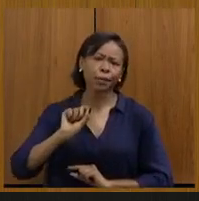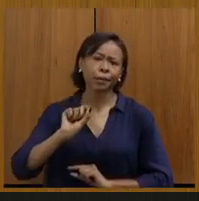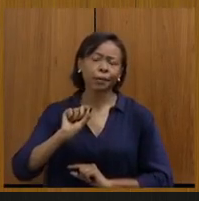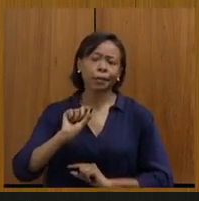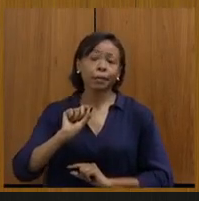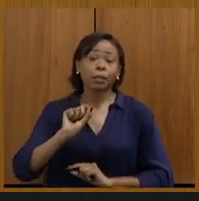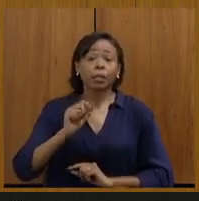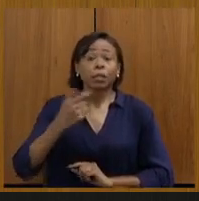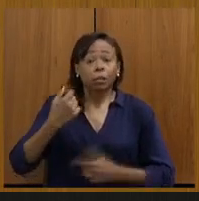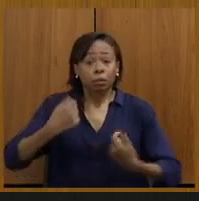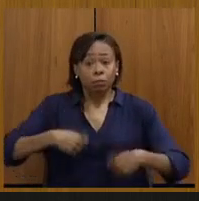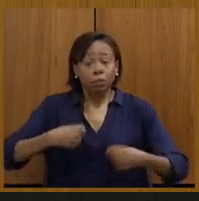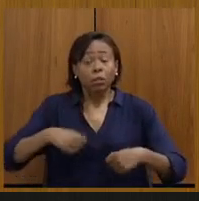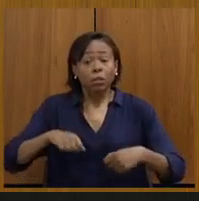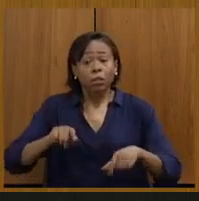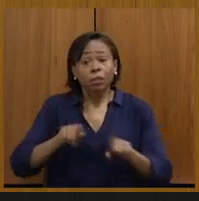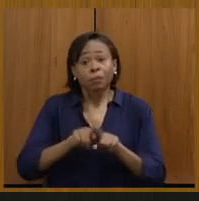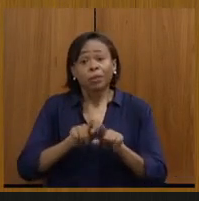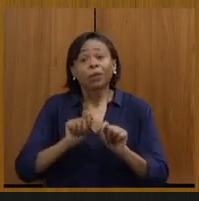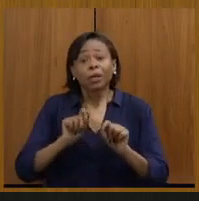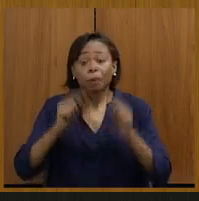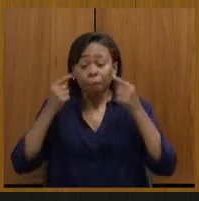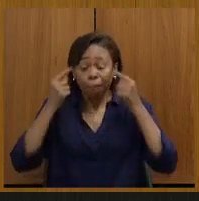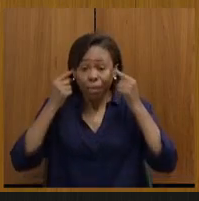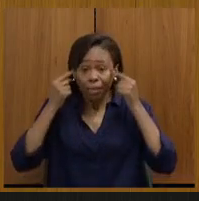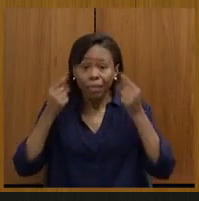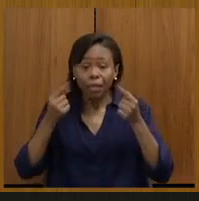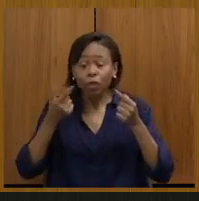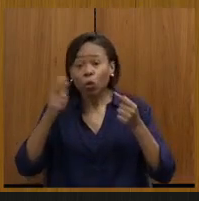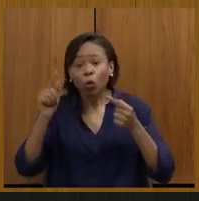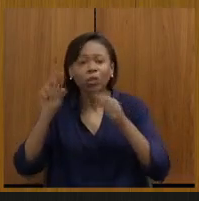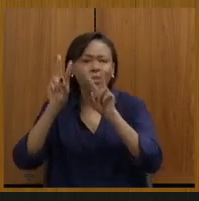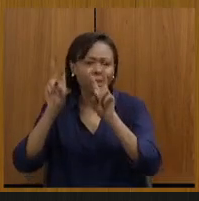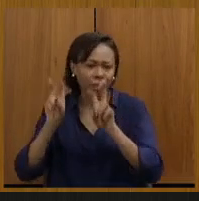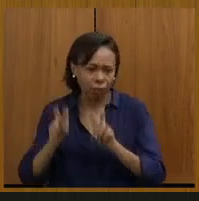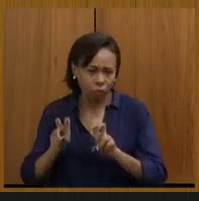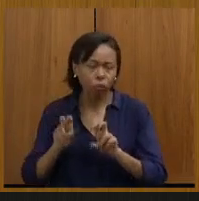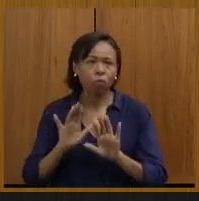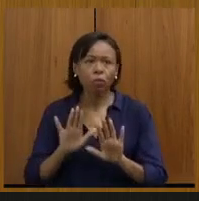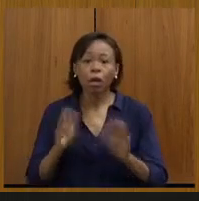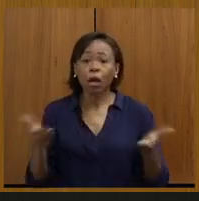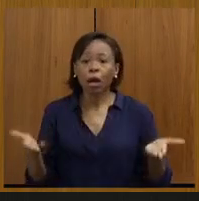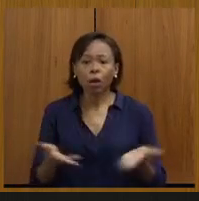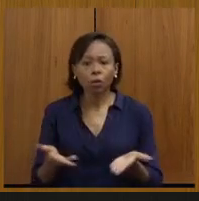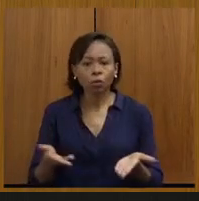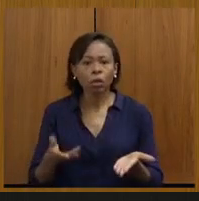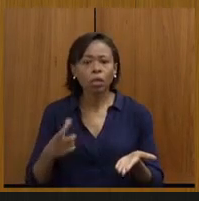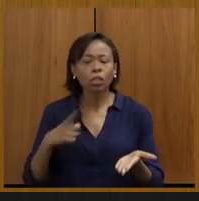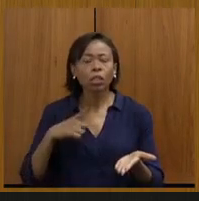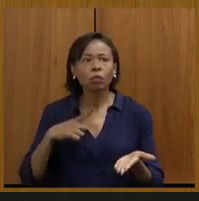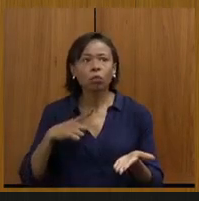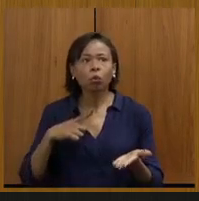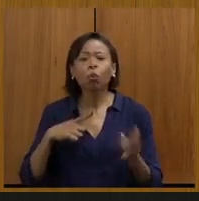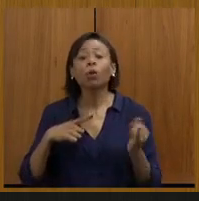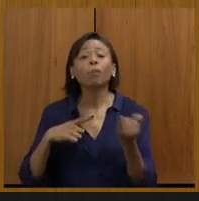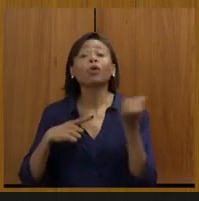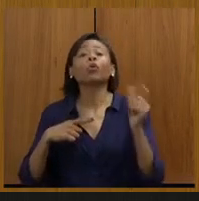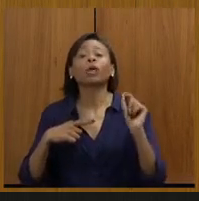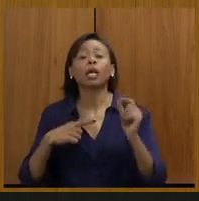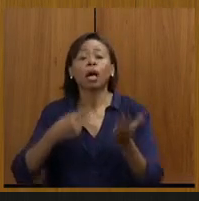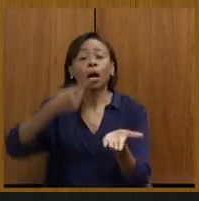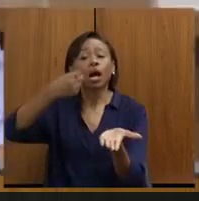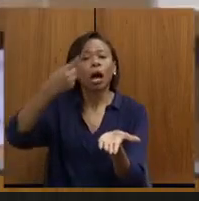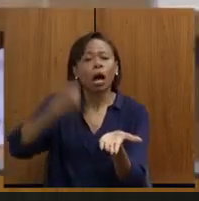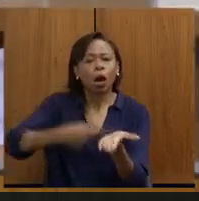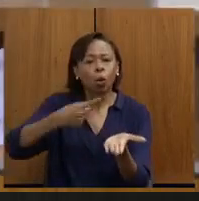que temos também as demandas, etc. Nós tivemos, agora vamos lá, uma questão importante que foi o Acordo de Brumadinho,